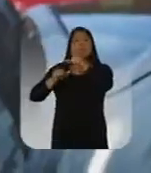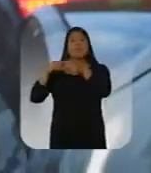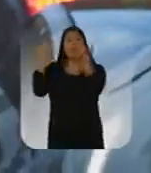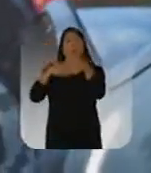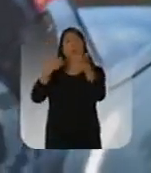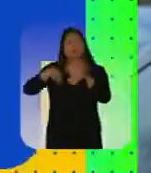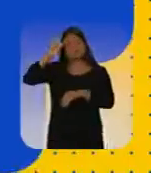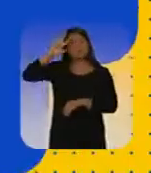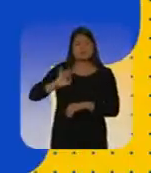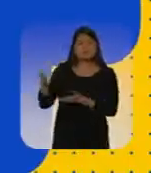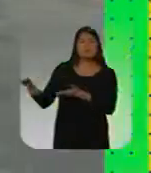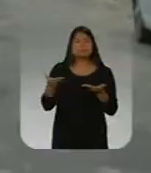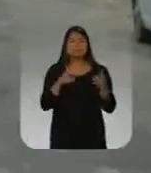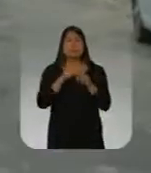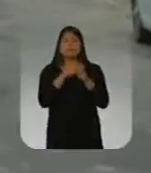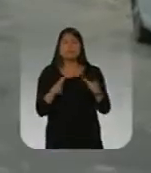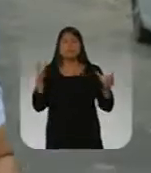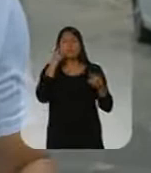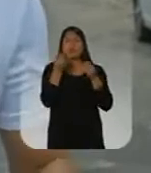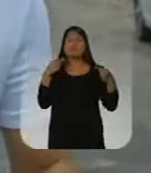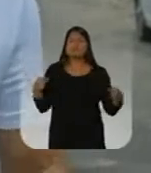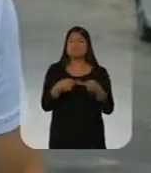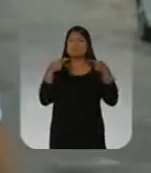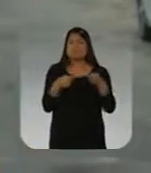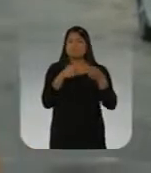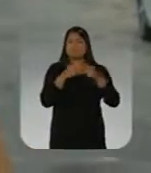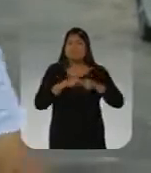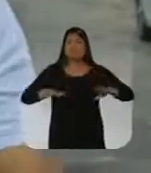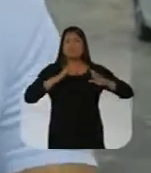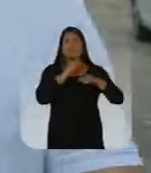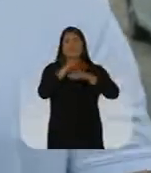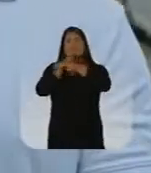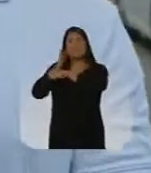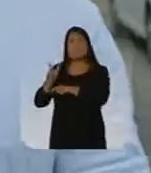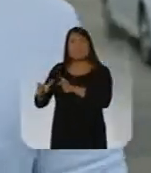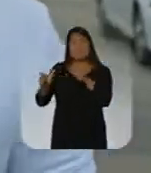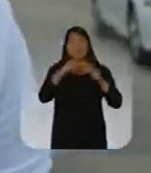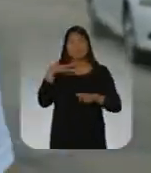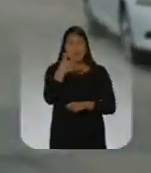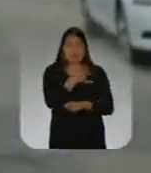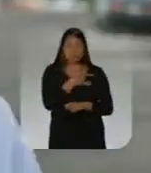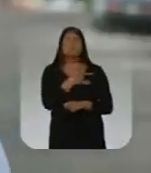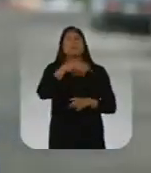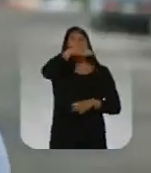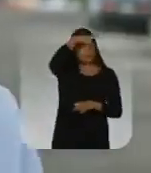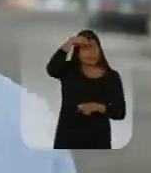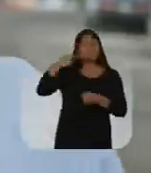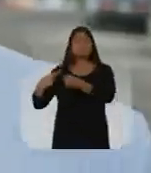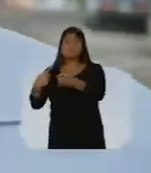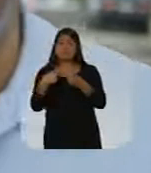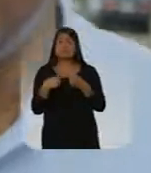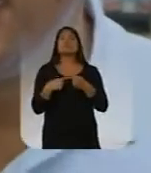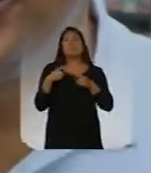2022. Vamos promover mutirões de atendimento na saúde, de forma permanente, na capital e no interior, para ampliar a